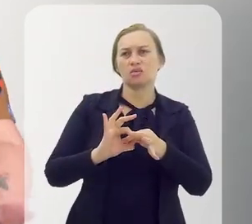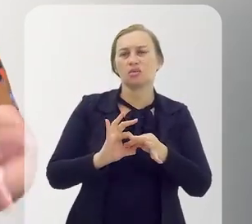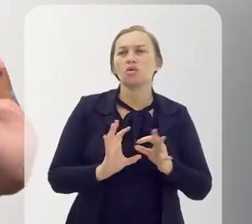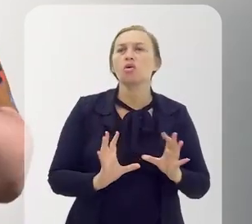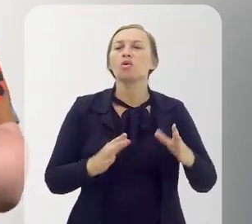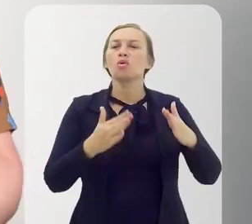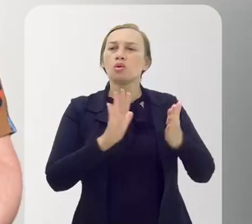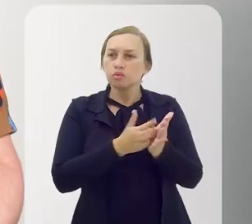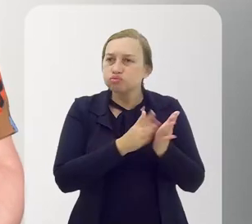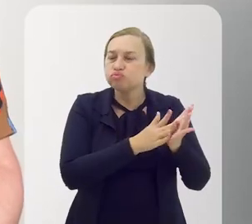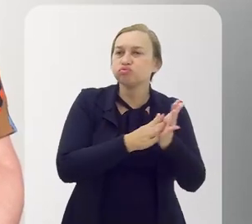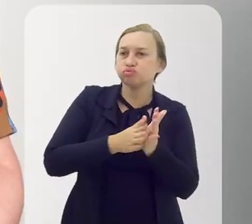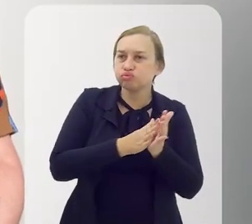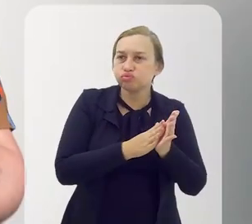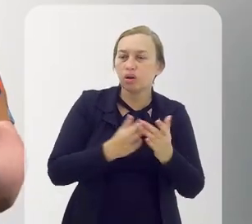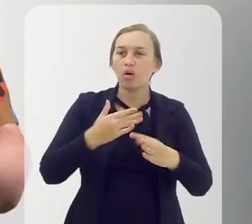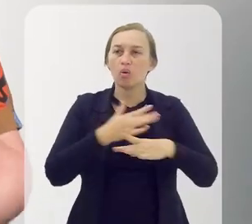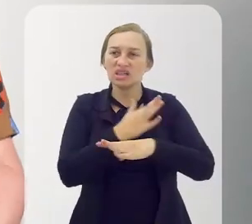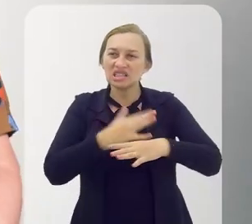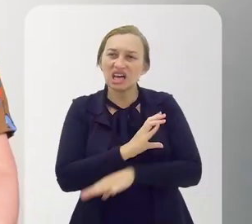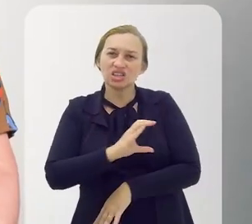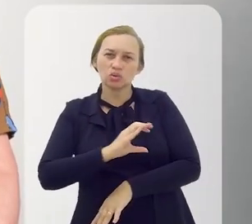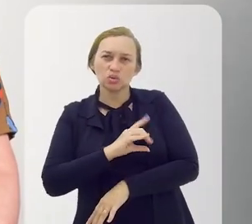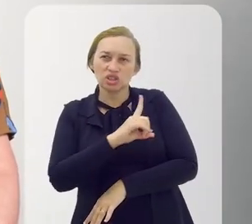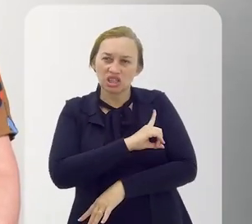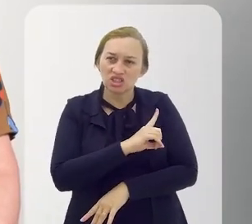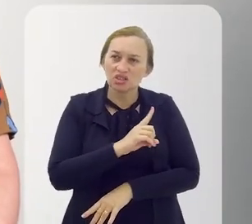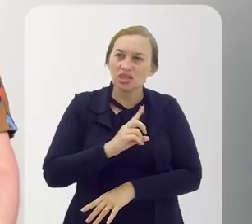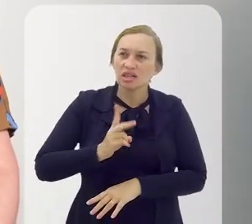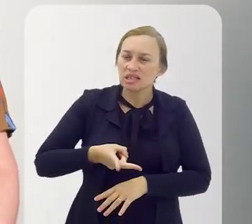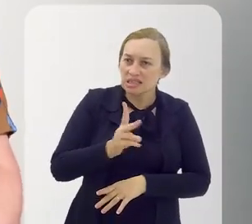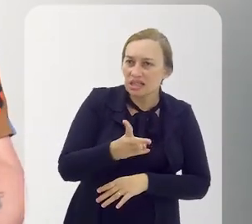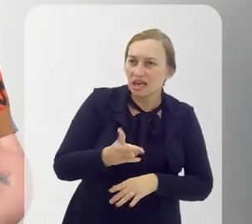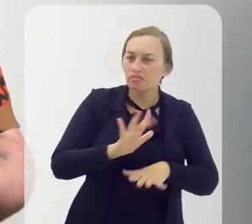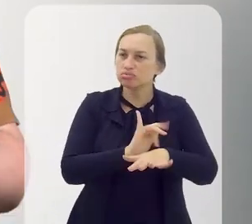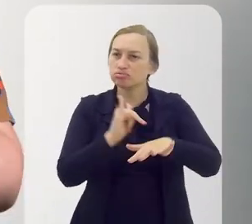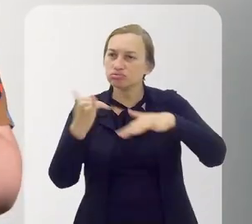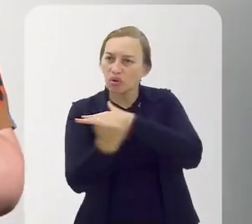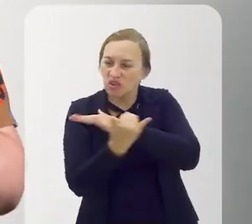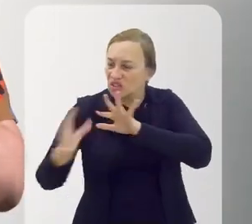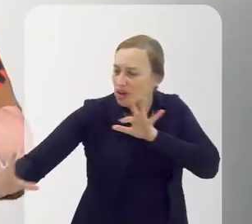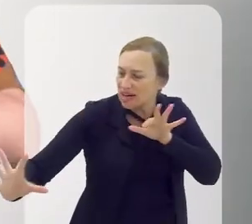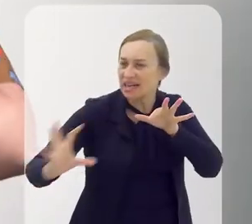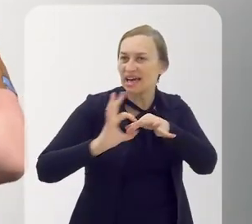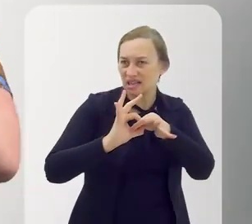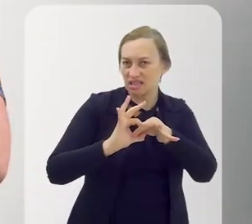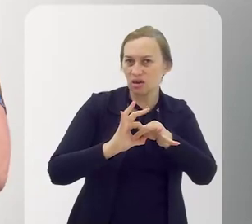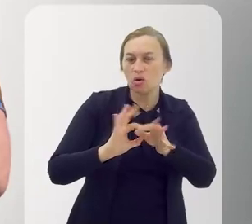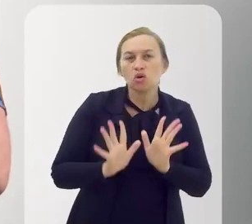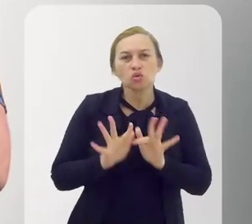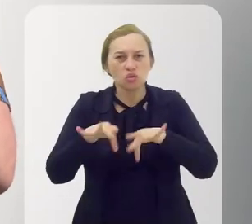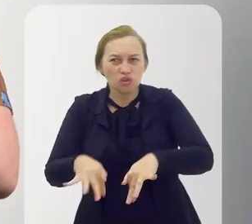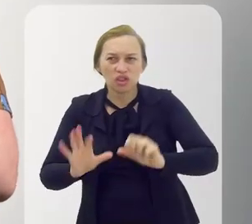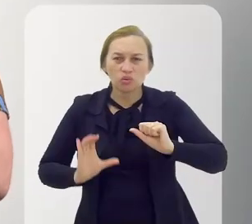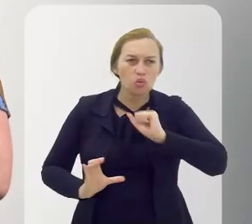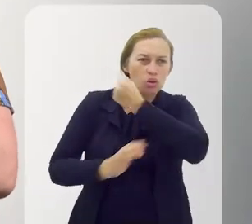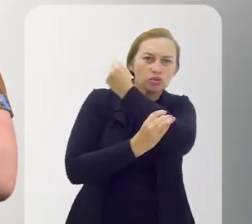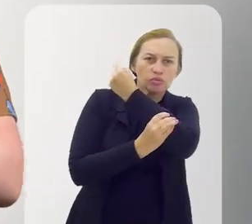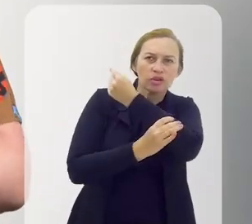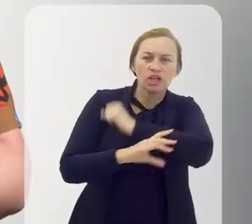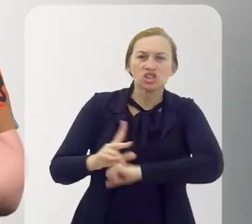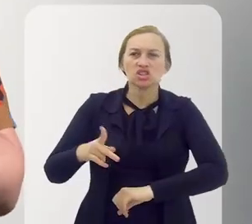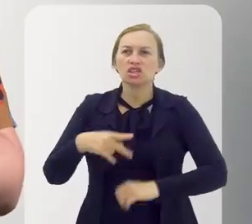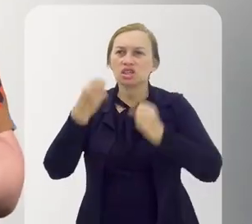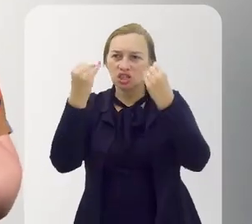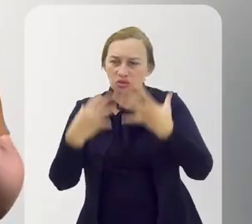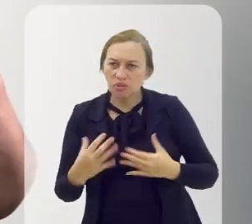ligação com a escola de samba e com a cidade do Quiscaxias. A gente tenta, em todo o enredo, fazer esse link. Tanto que,